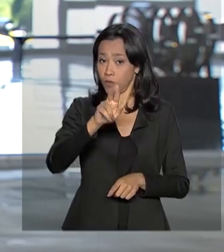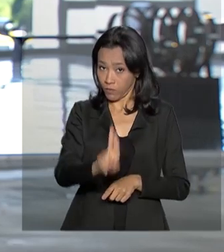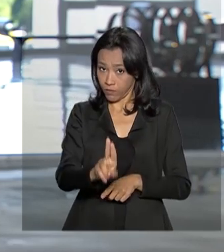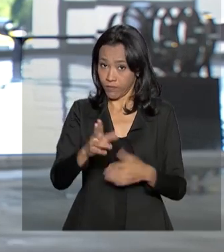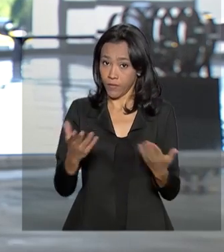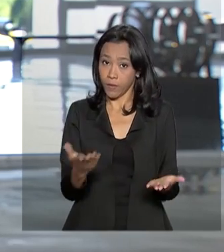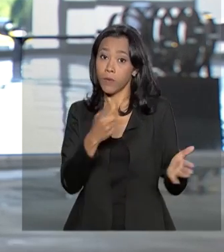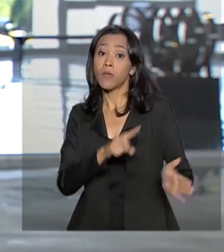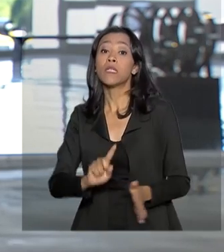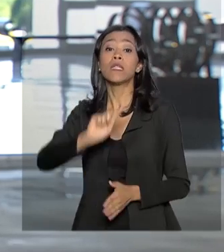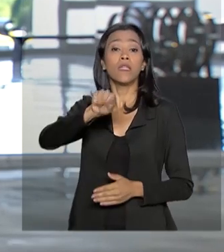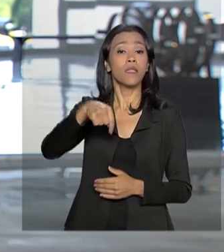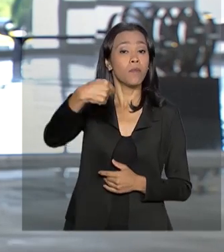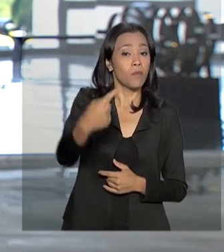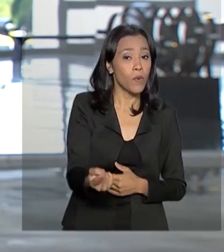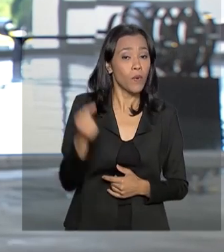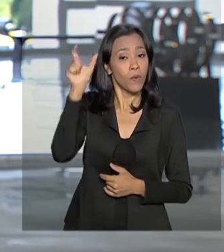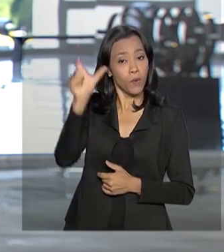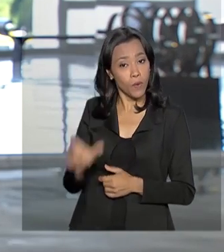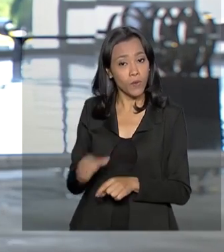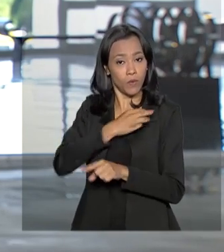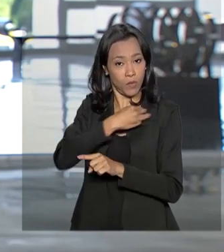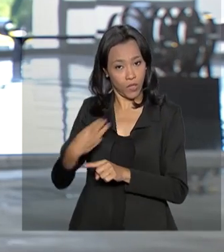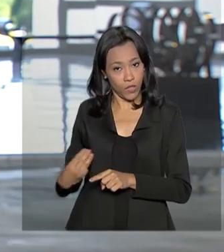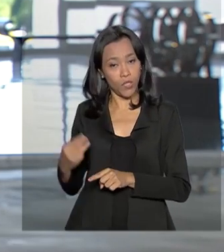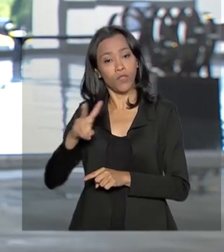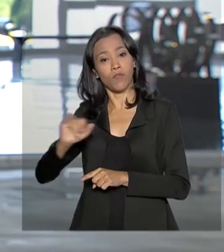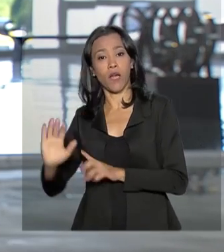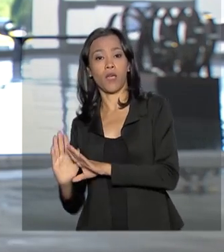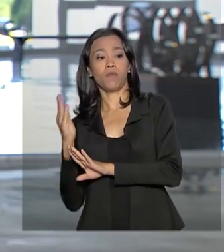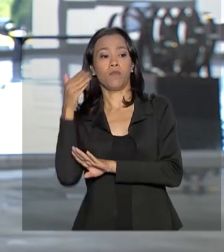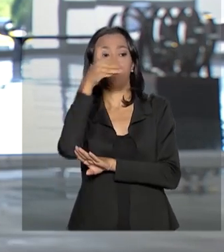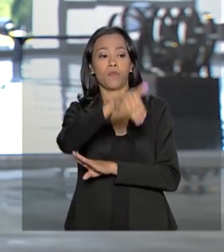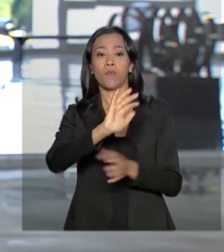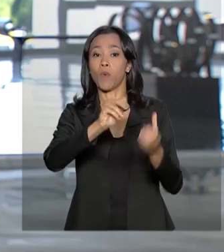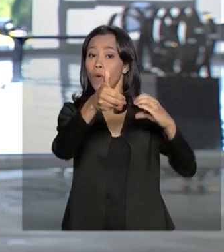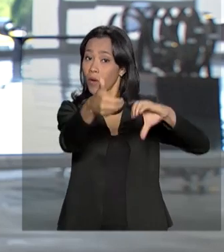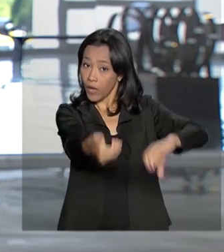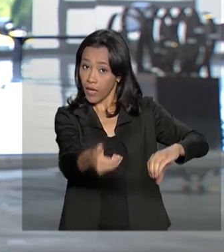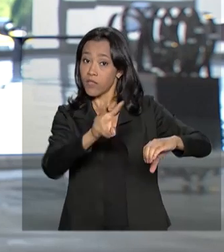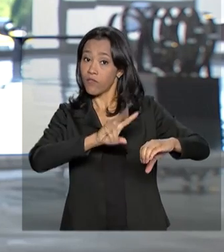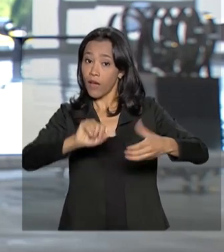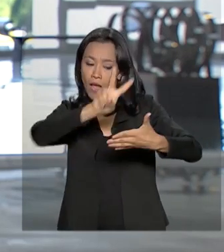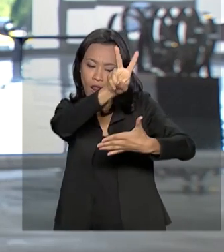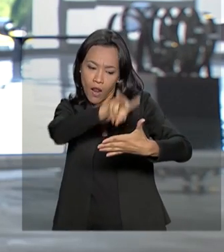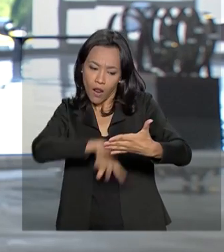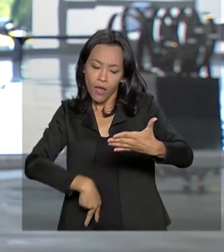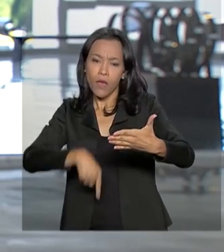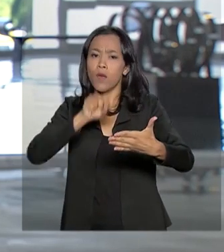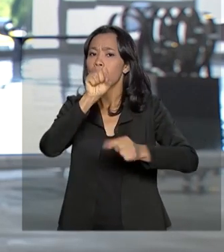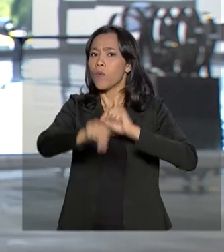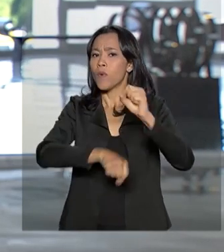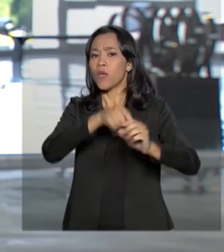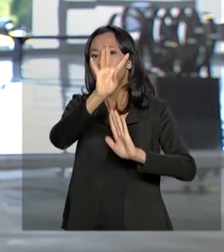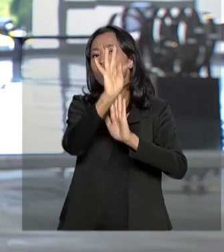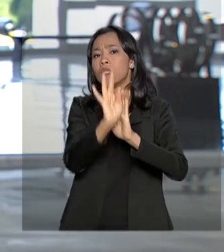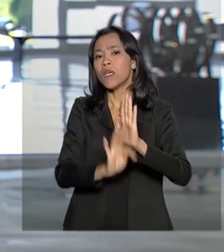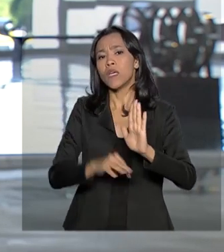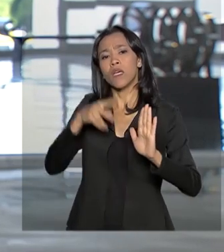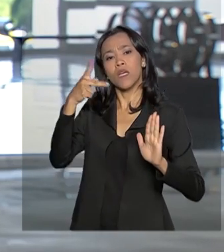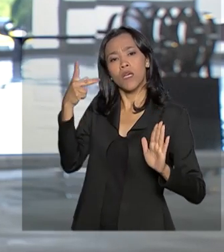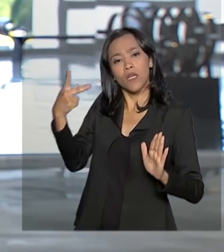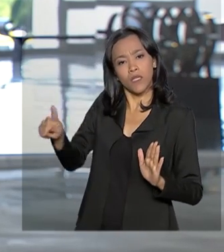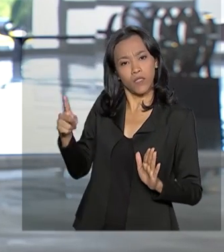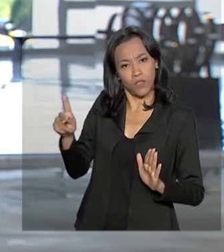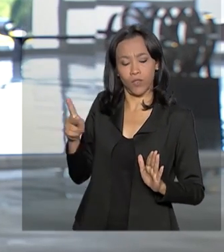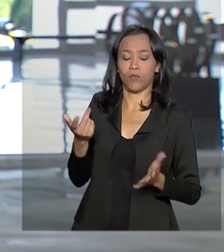Em seguida, Onyx Lorenzoni segue para o Congresso Nacional, onde vai ler a mensagem do presidente Jair Bolsonaro.